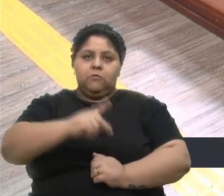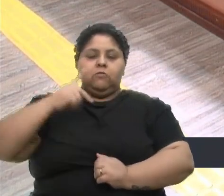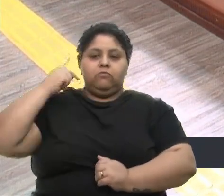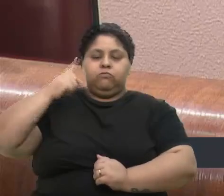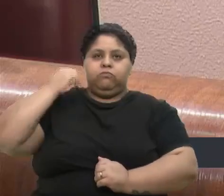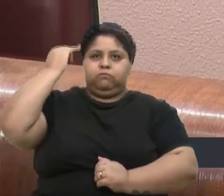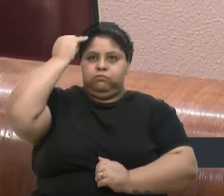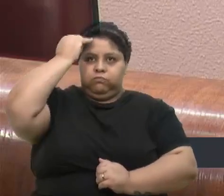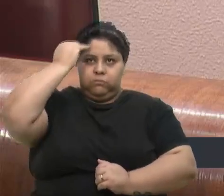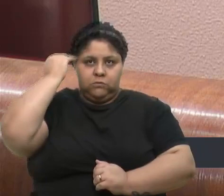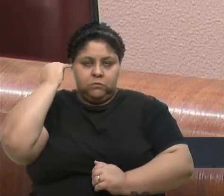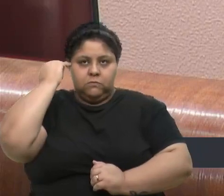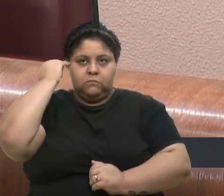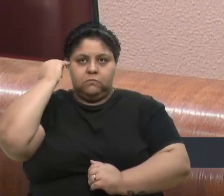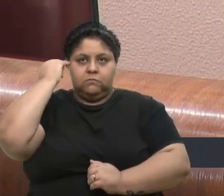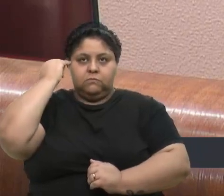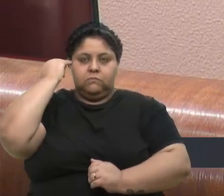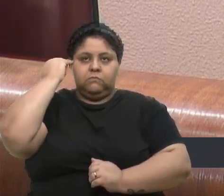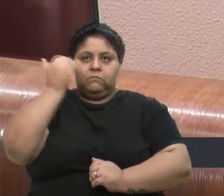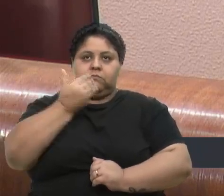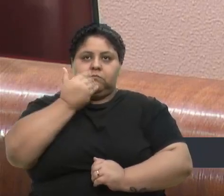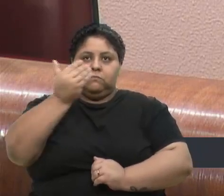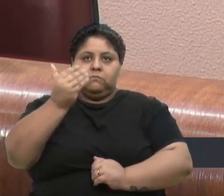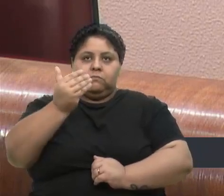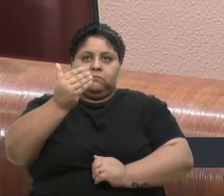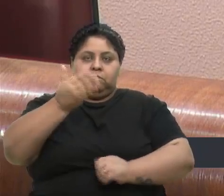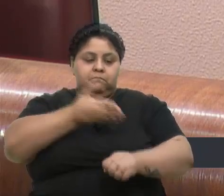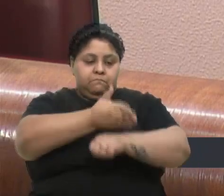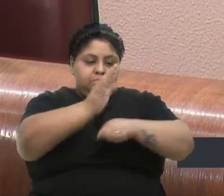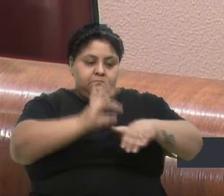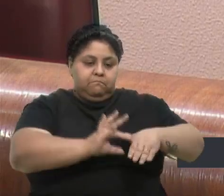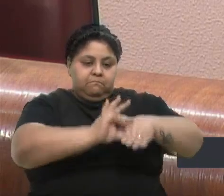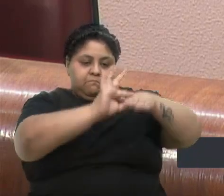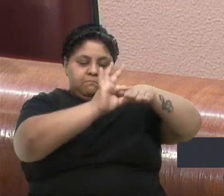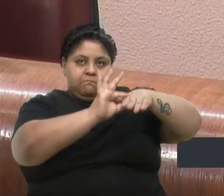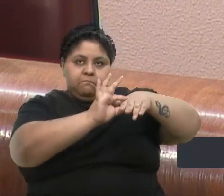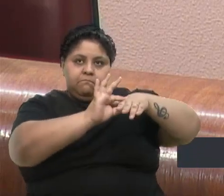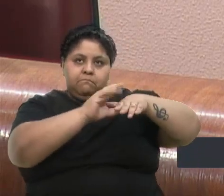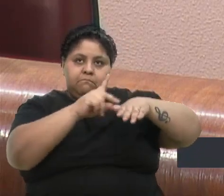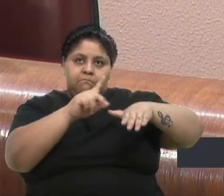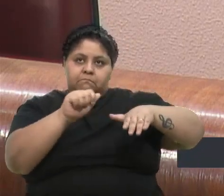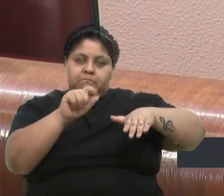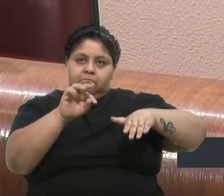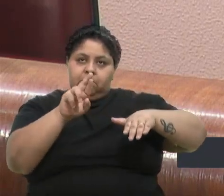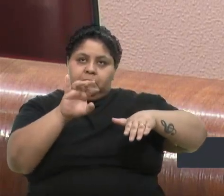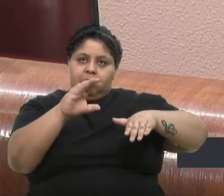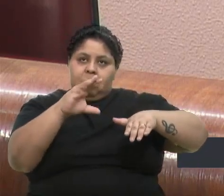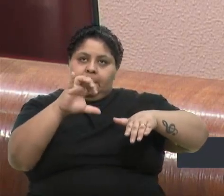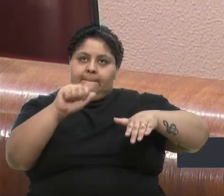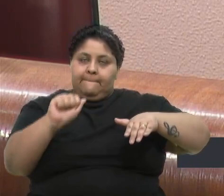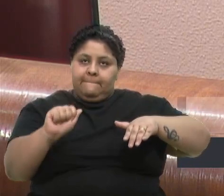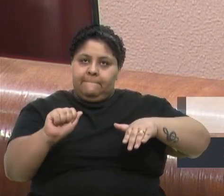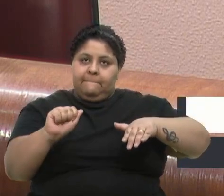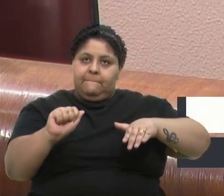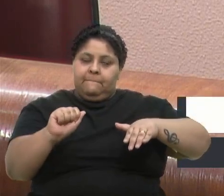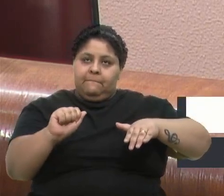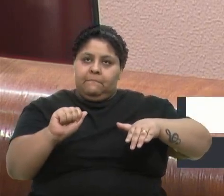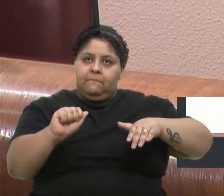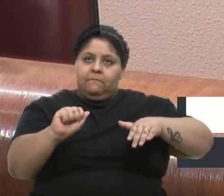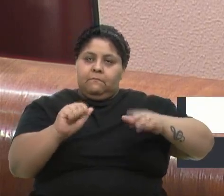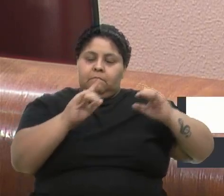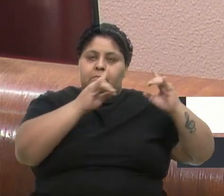vereador José D'Ambrosso, solicita o espaço de acordo de lideranças à senhora Patrícia de Martini, da entidade